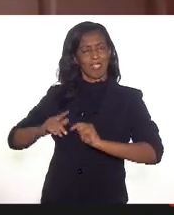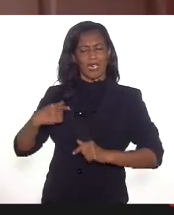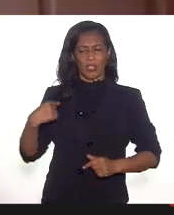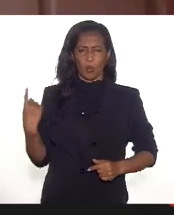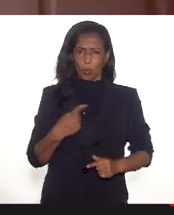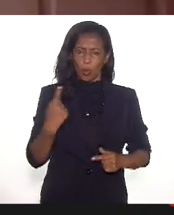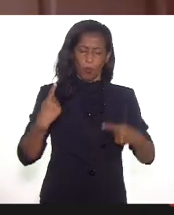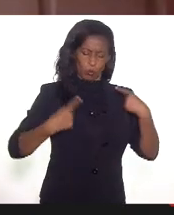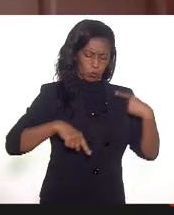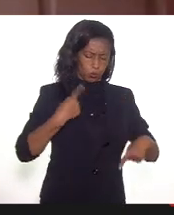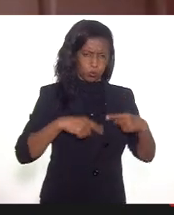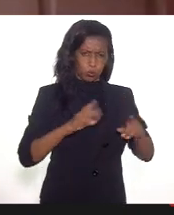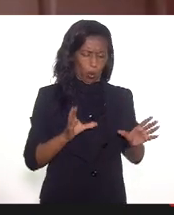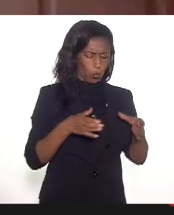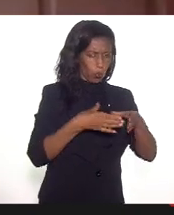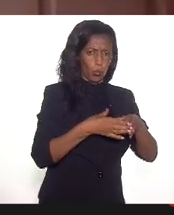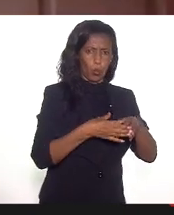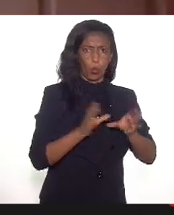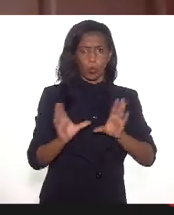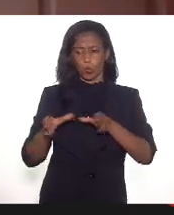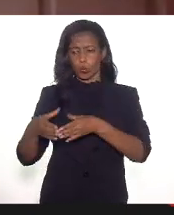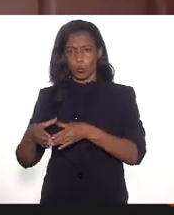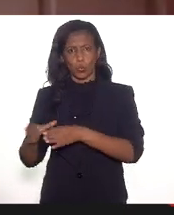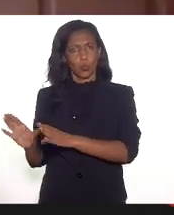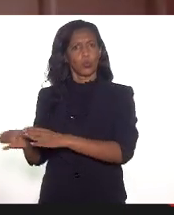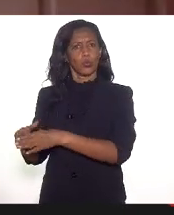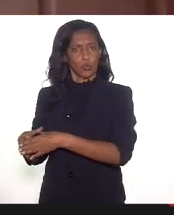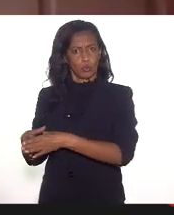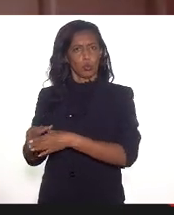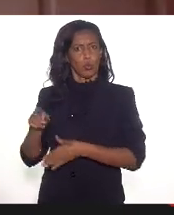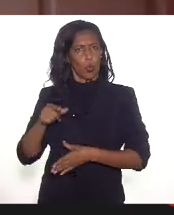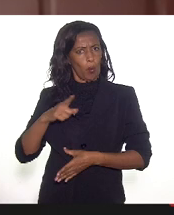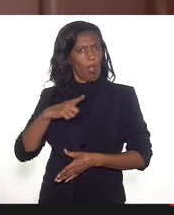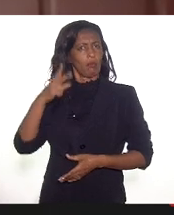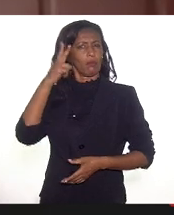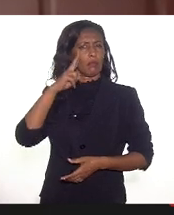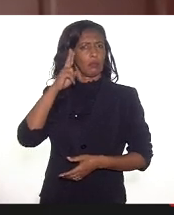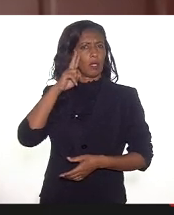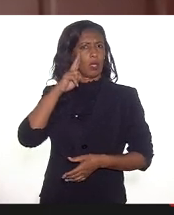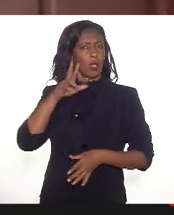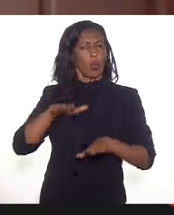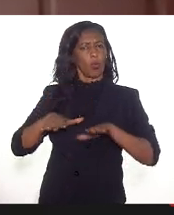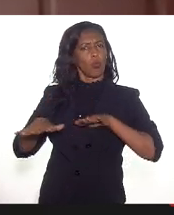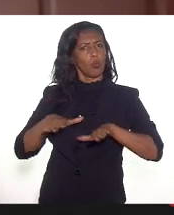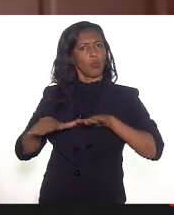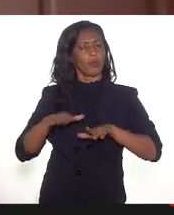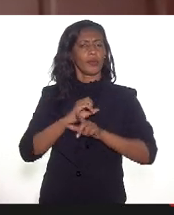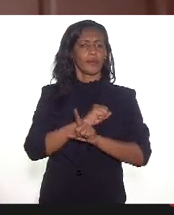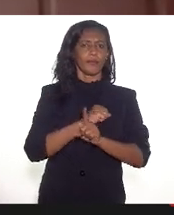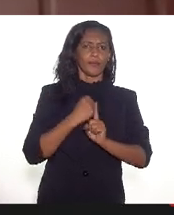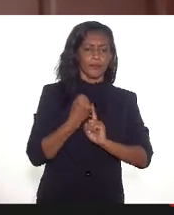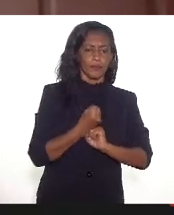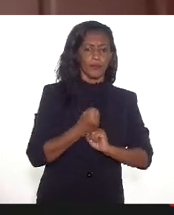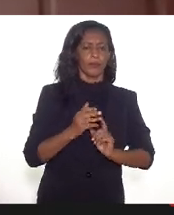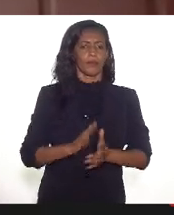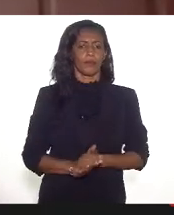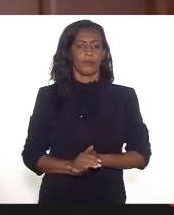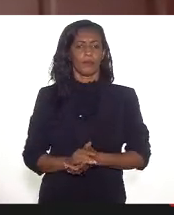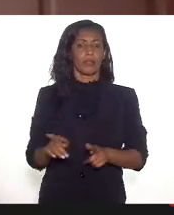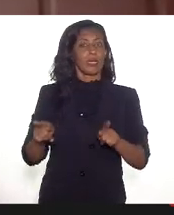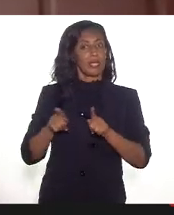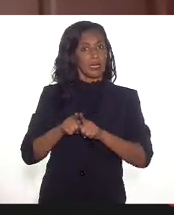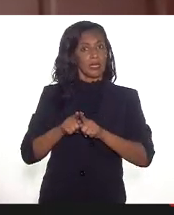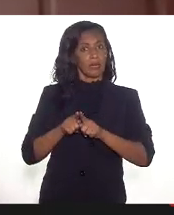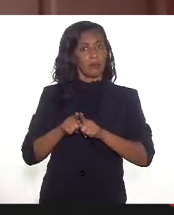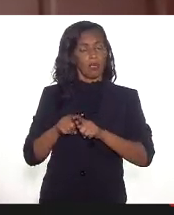periféricas, com os grupos vulnerabilizados historicamente, com os movimentos sociais e, obviamente, com